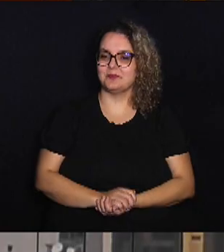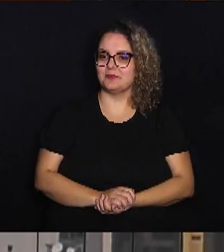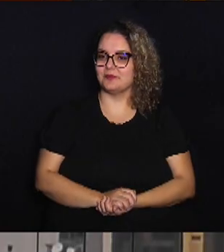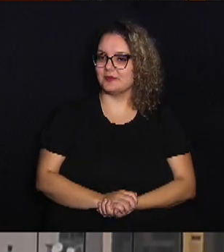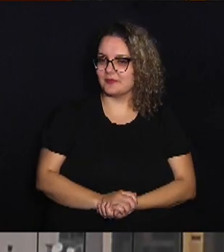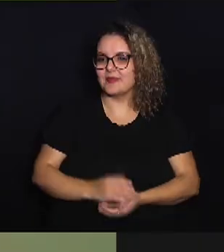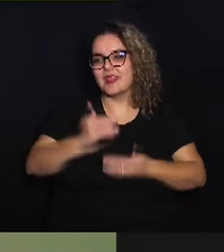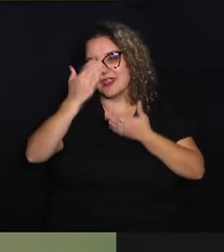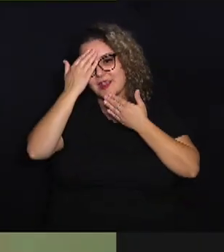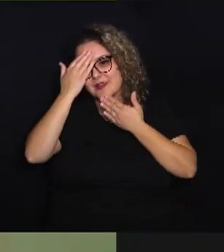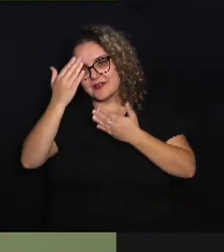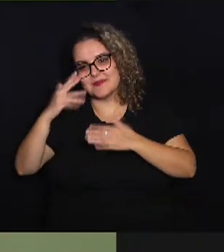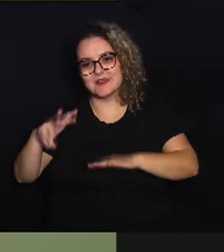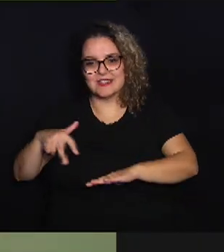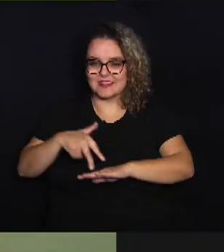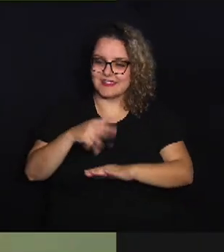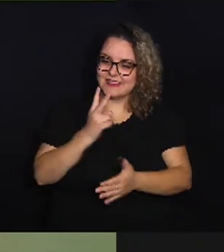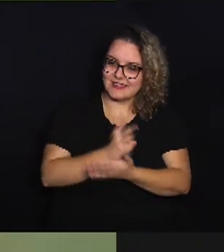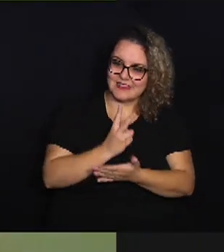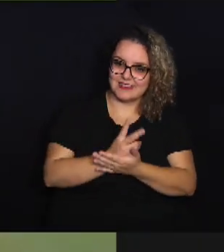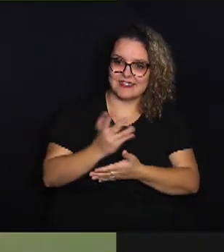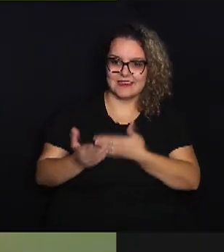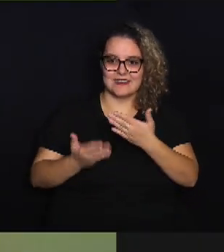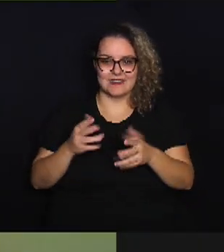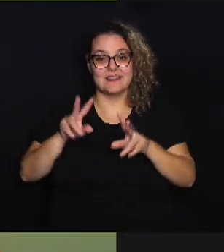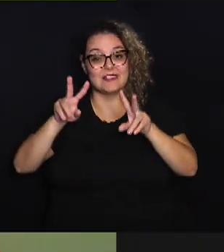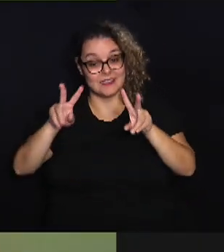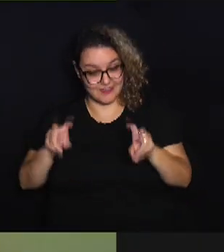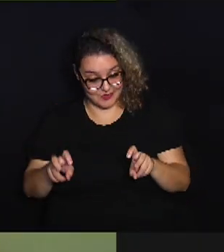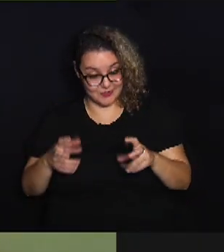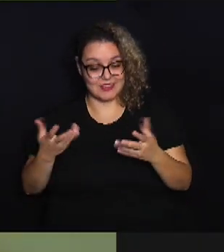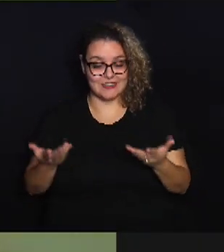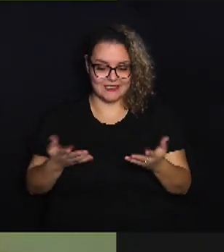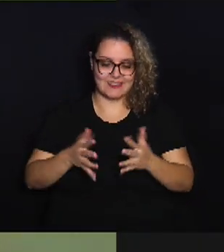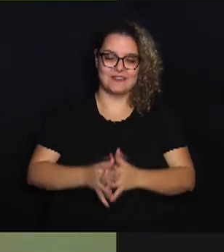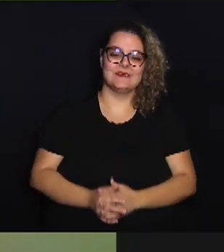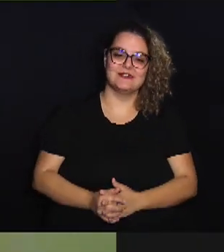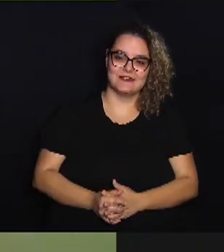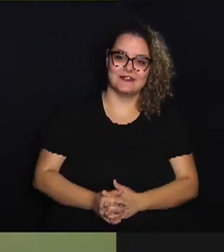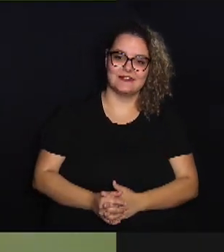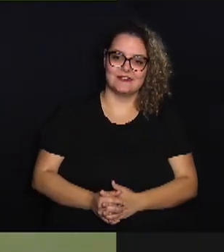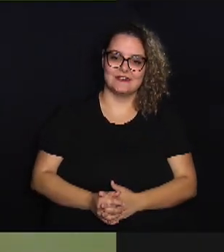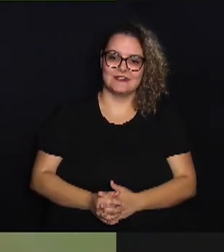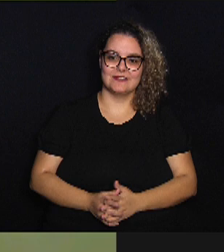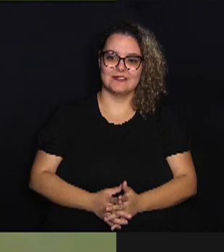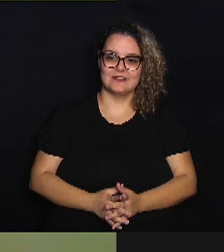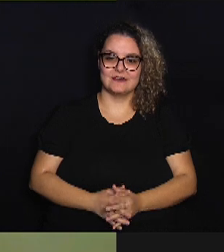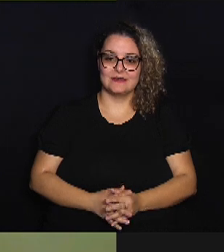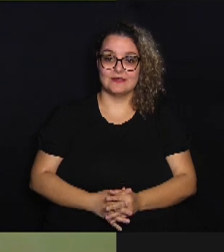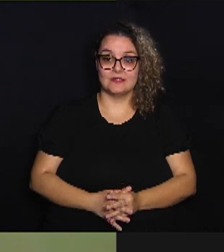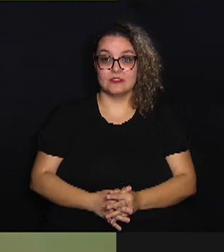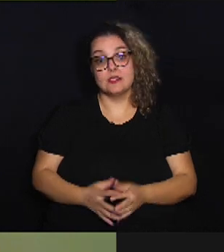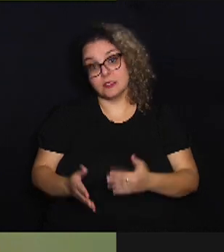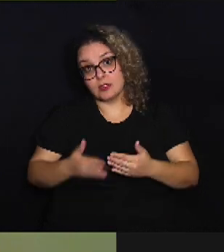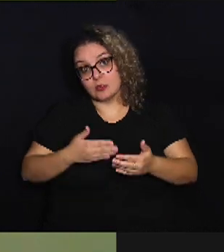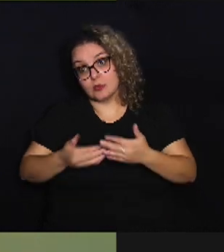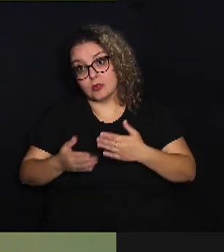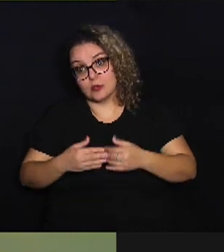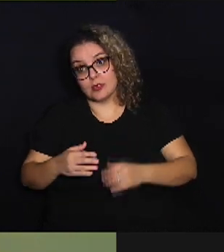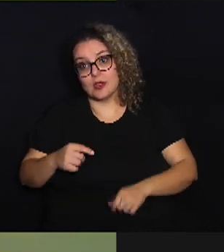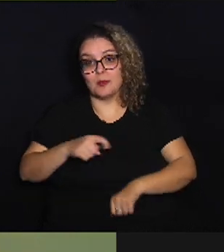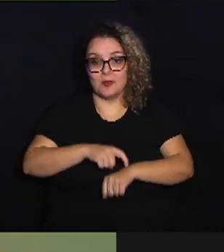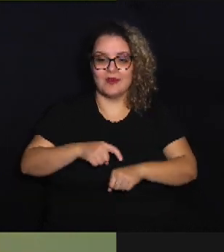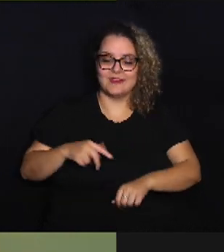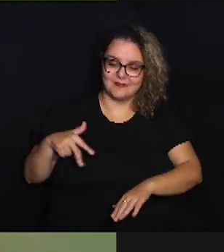Obrigado, me coloco à disposição para tratar desses assuntos, né? E, qualquer coisa, pode contar